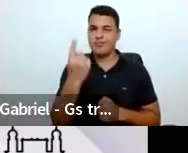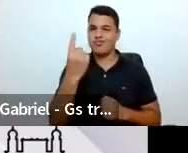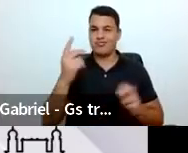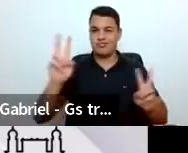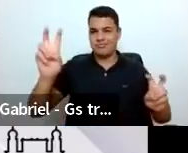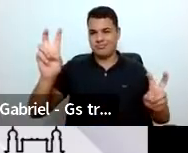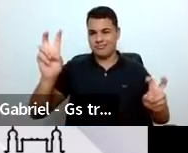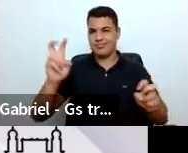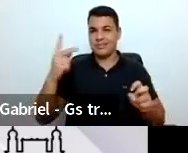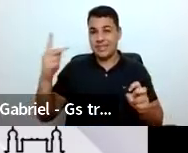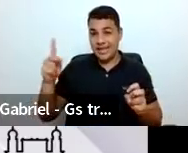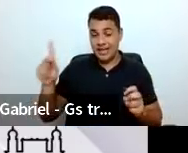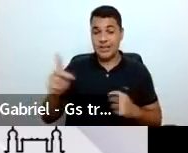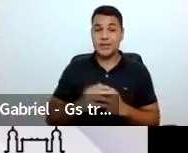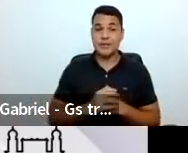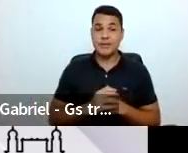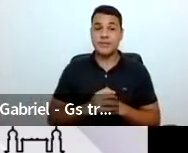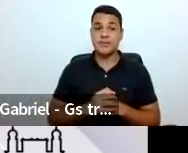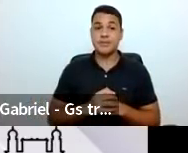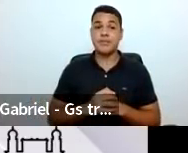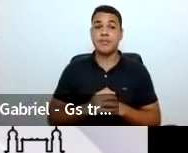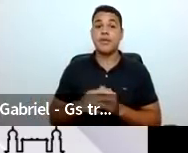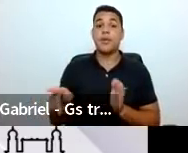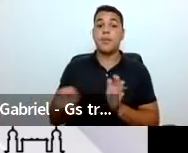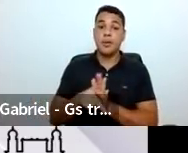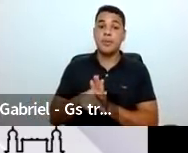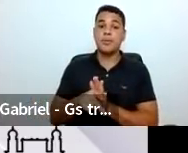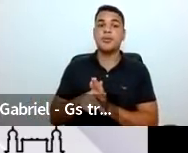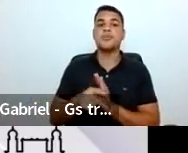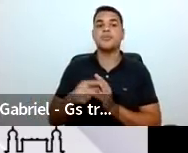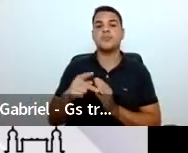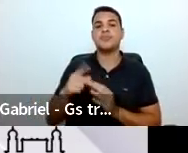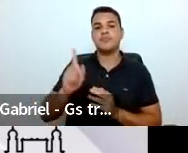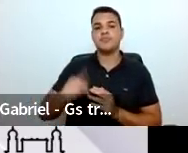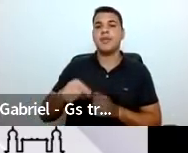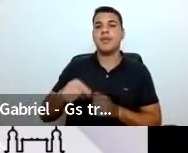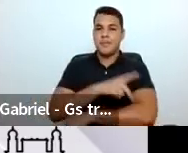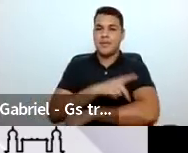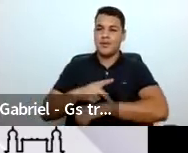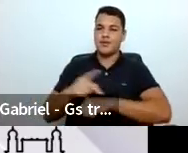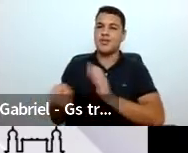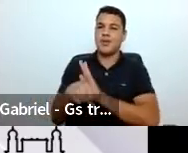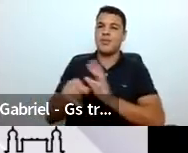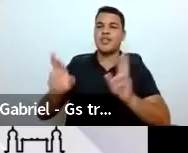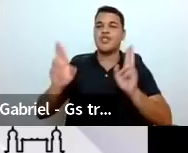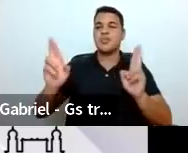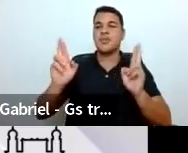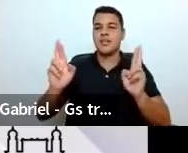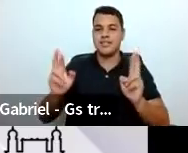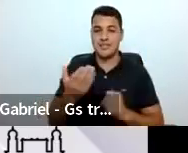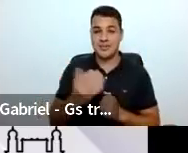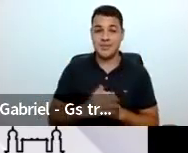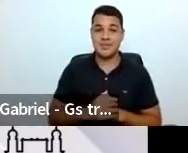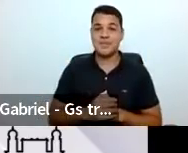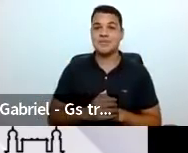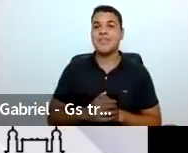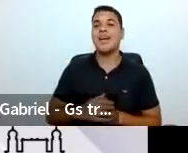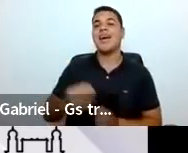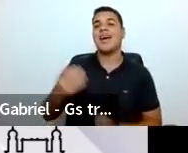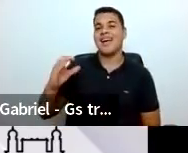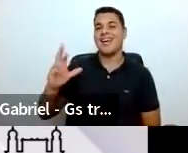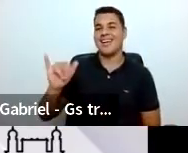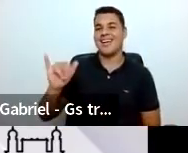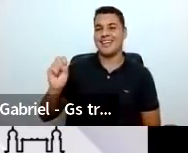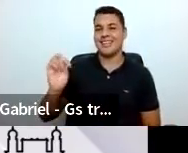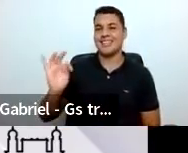uma passagem do prefácio da 14ª edição do Pedagogia da Esperança, Cristiane Nogueira Braga citou, né? O